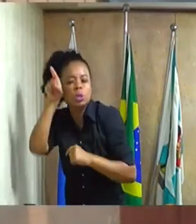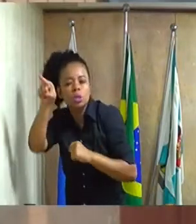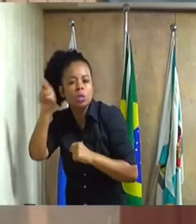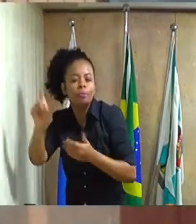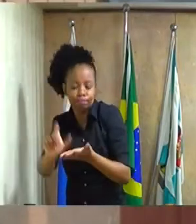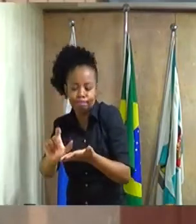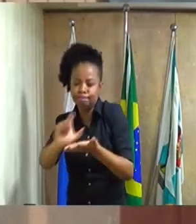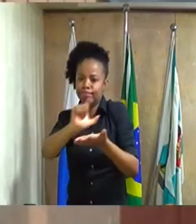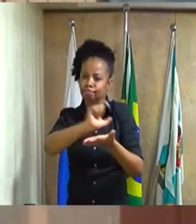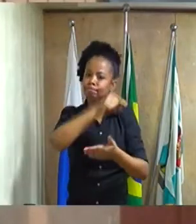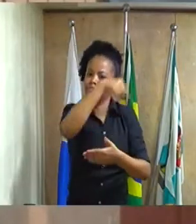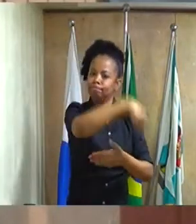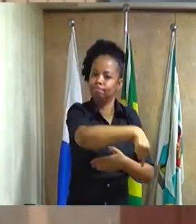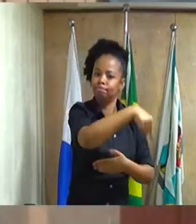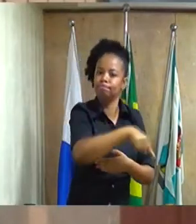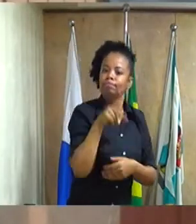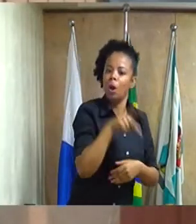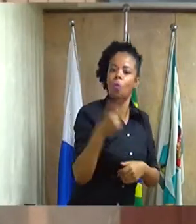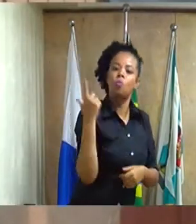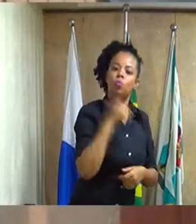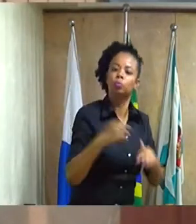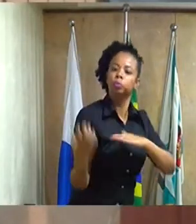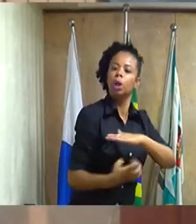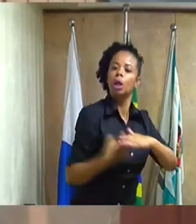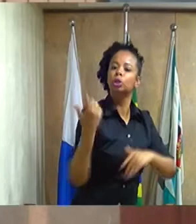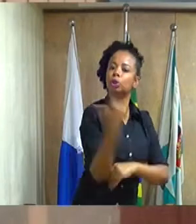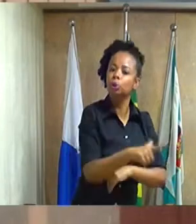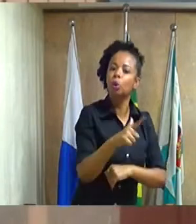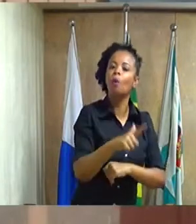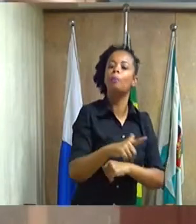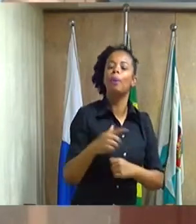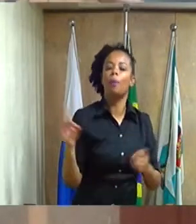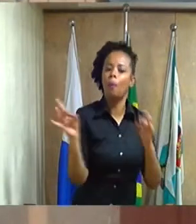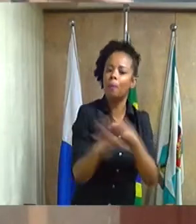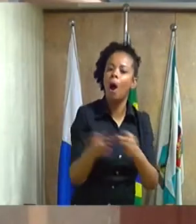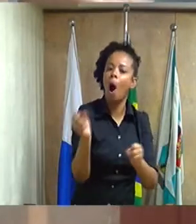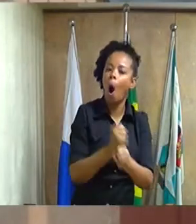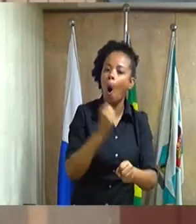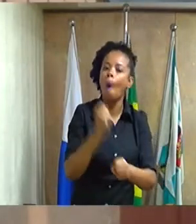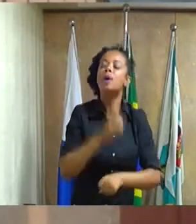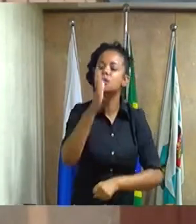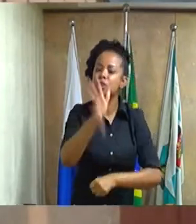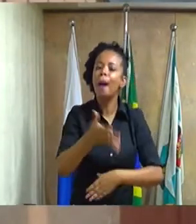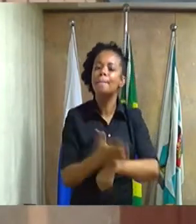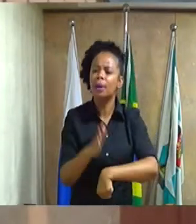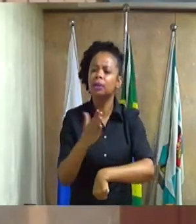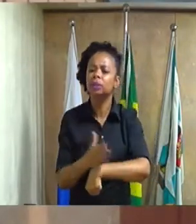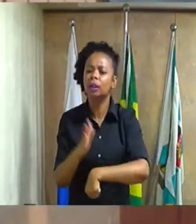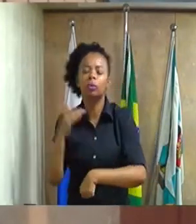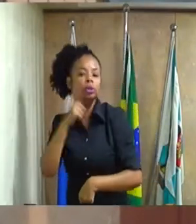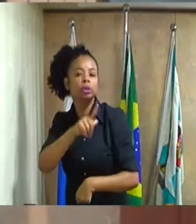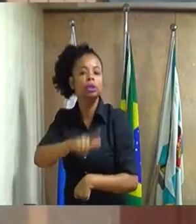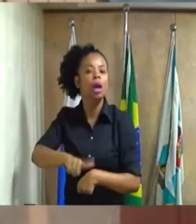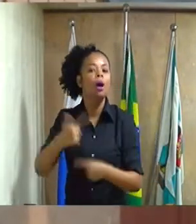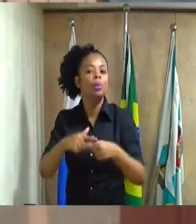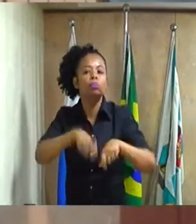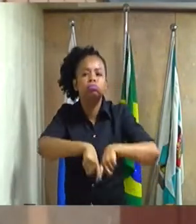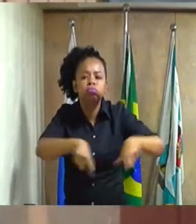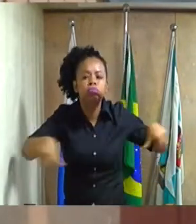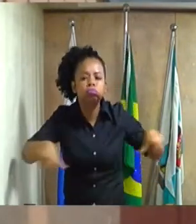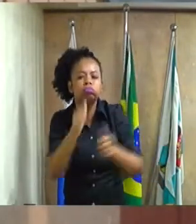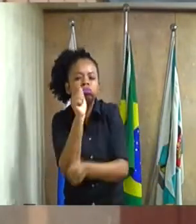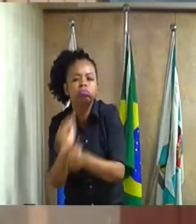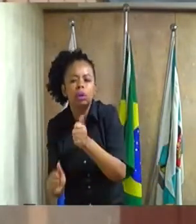volte a investir no término da obra. Hoje já até prejudicada, porque pela quadra de esporte o